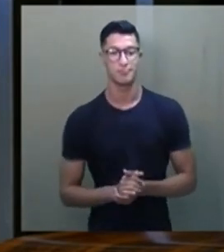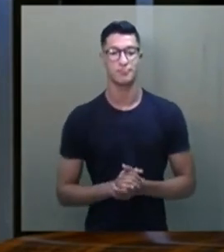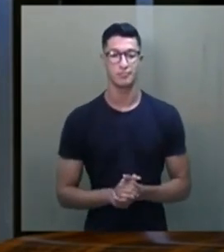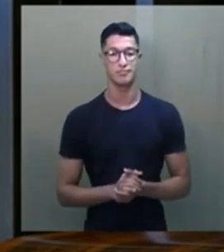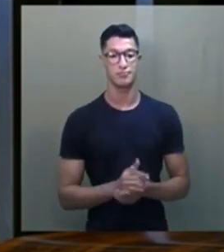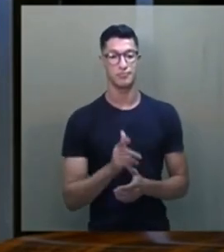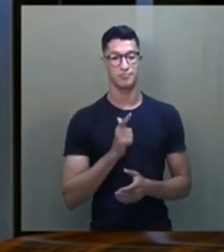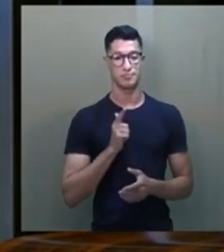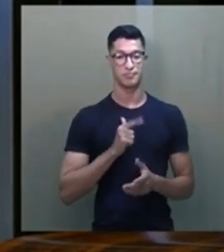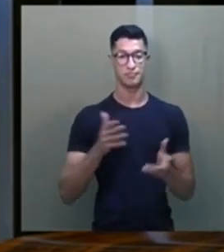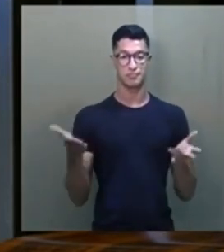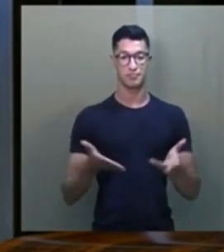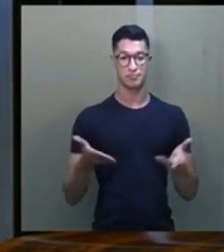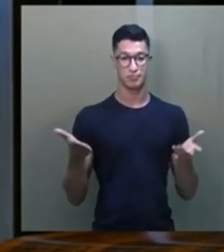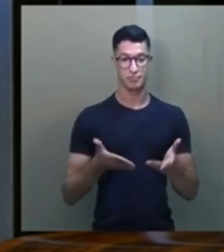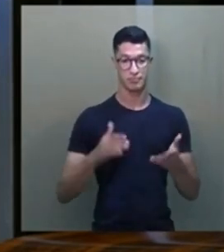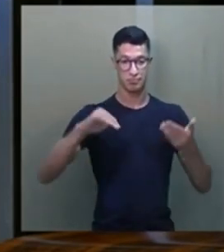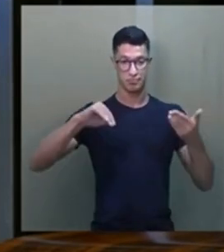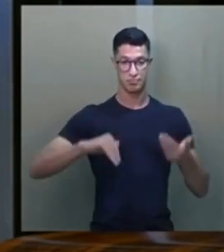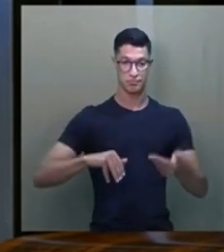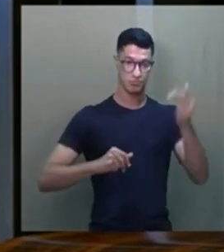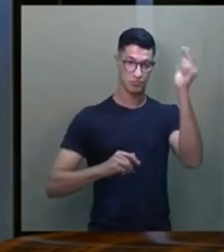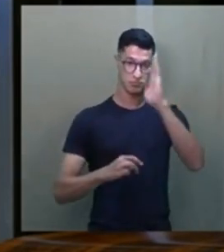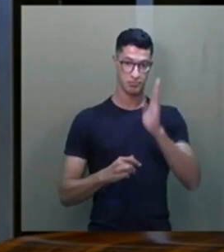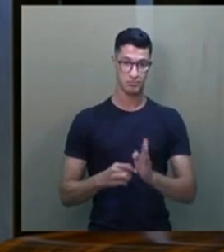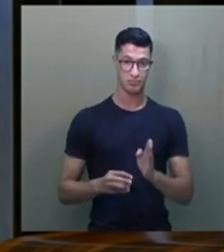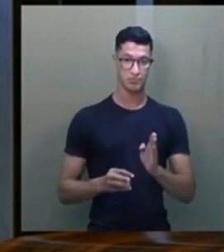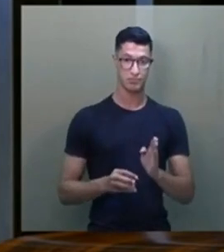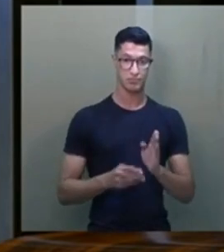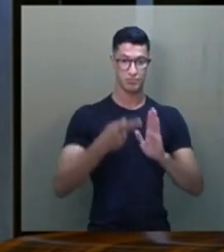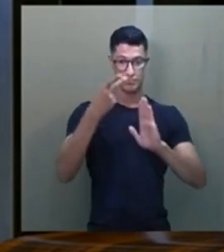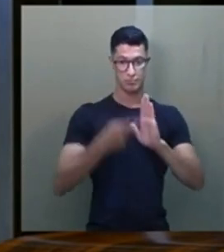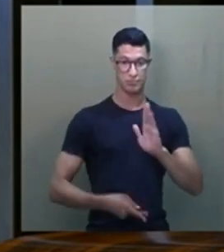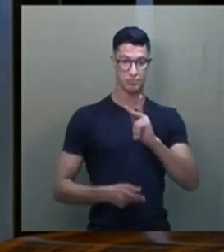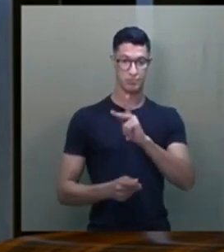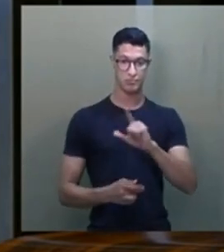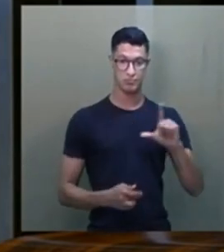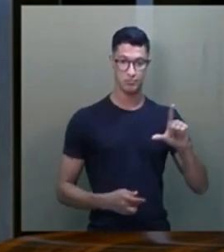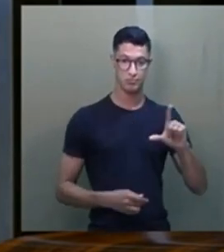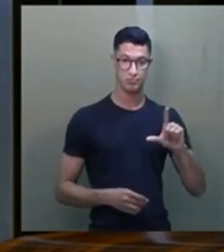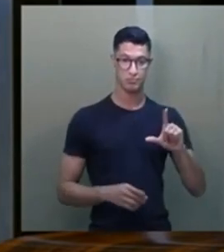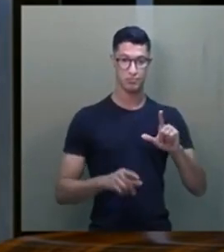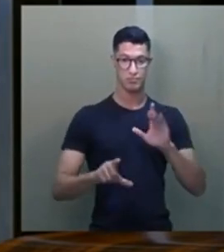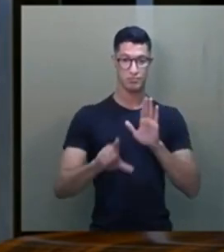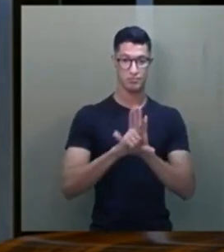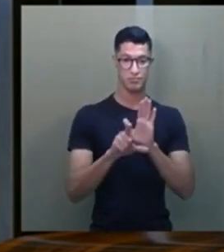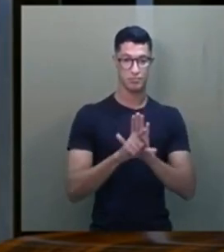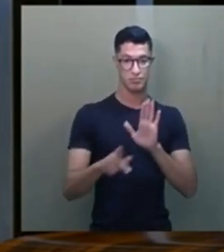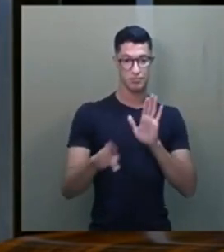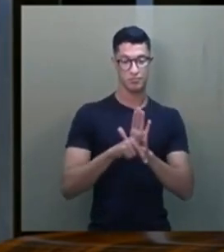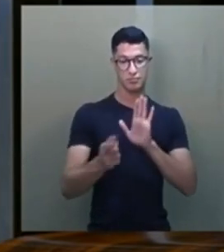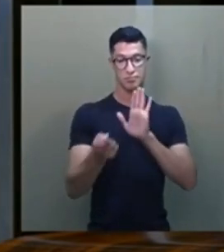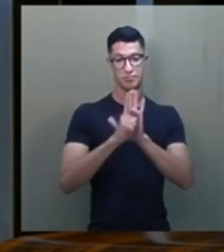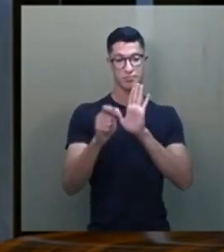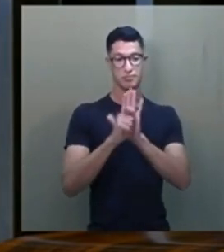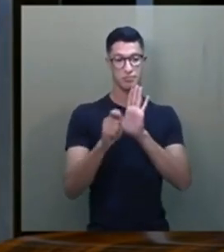Existe hoje, no Congresso Nacional, um projeto de lei para a legalização da maconha.